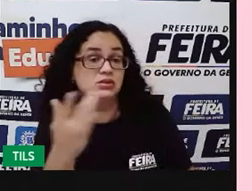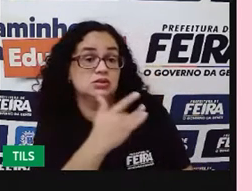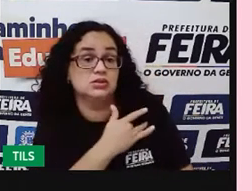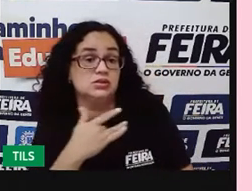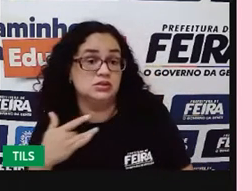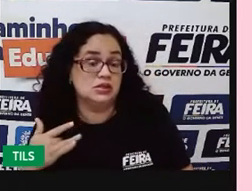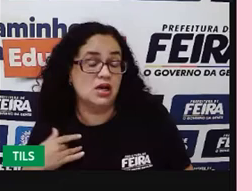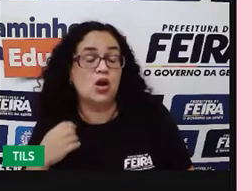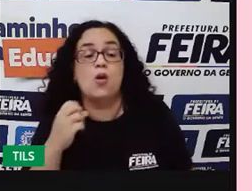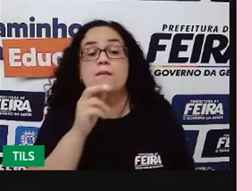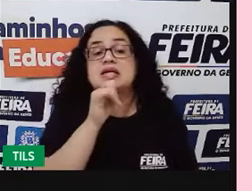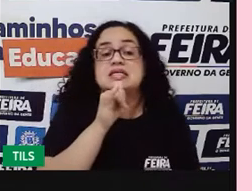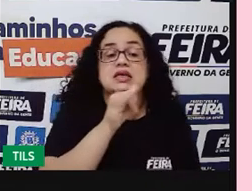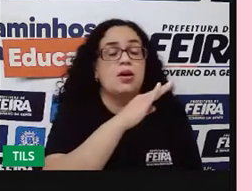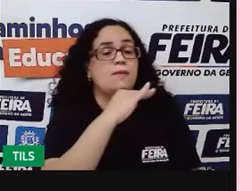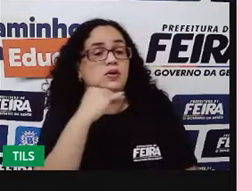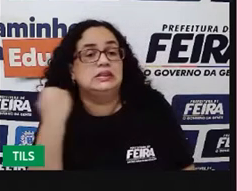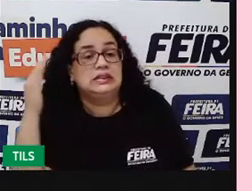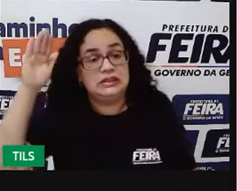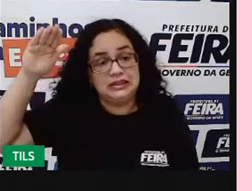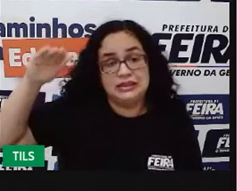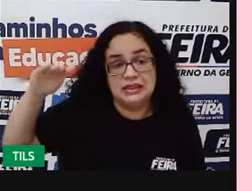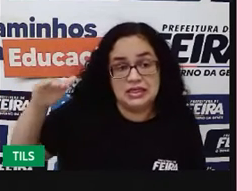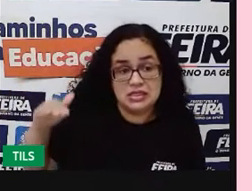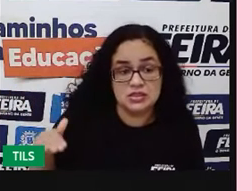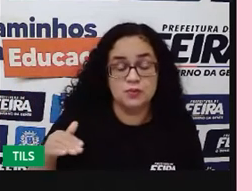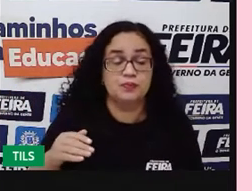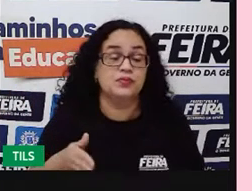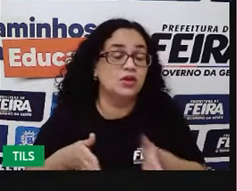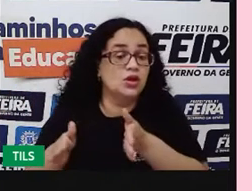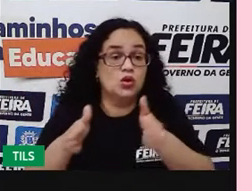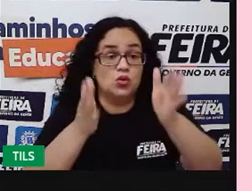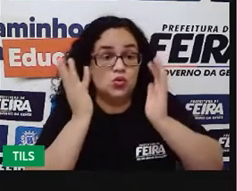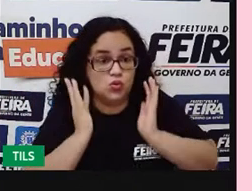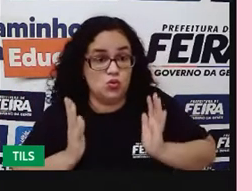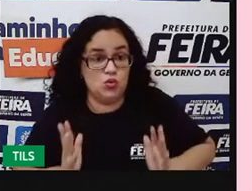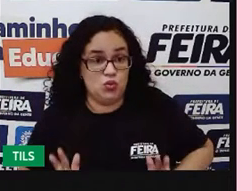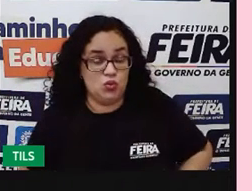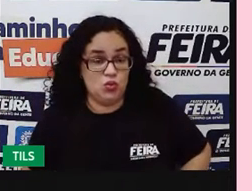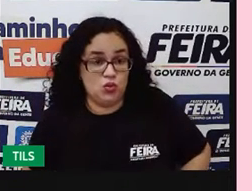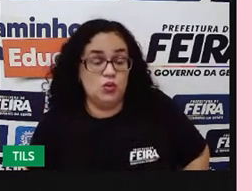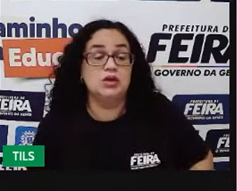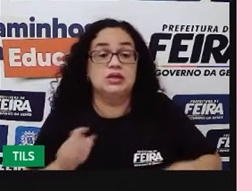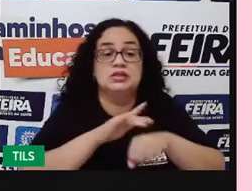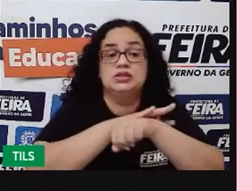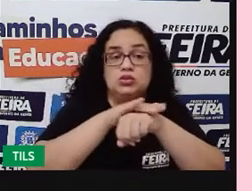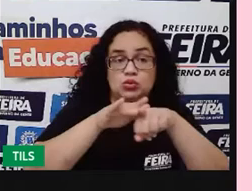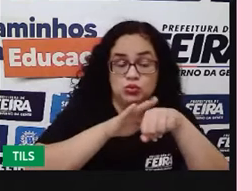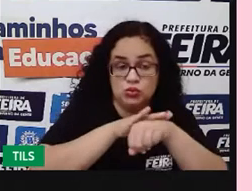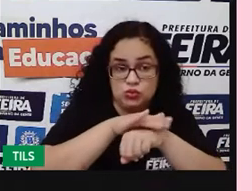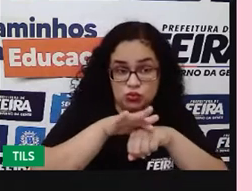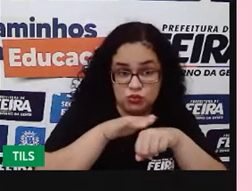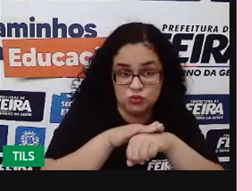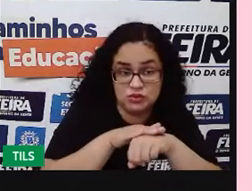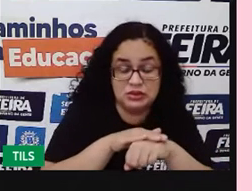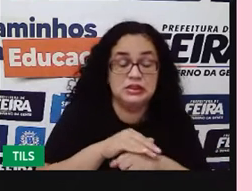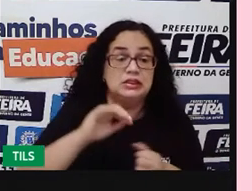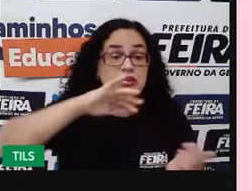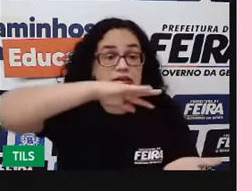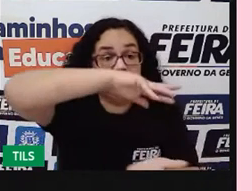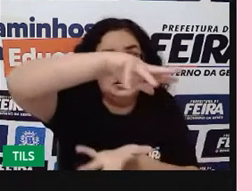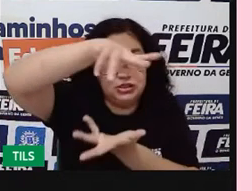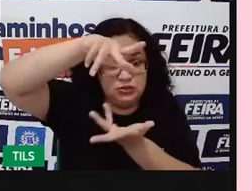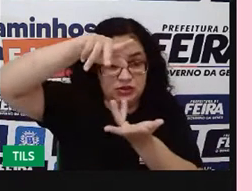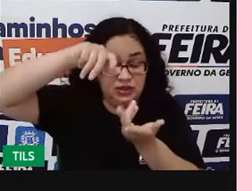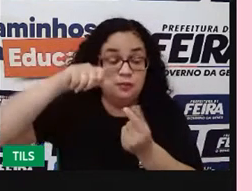como taxa de mortalidade infantil, cobertura de saneamento básico, incidência de doenças e vinculação hídrica atmosférica,